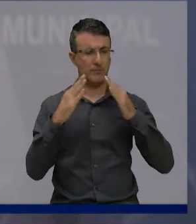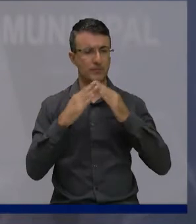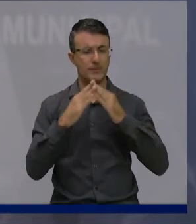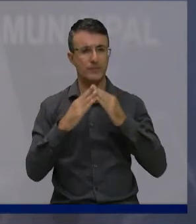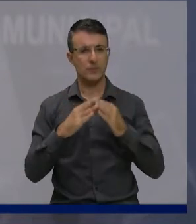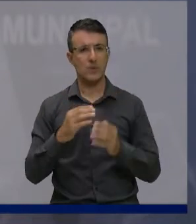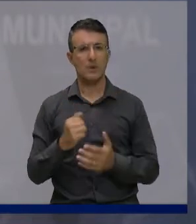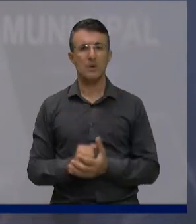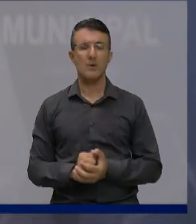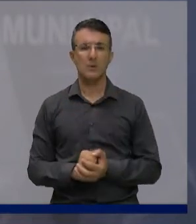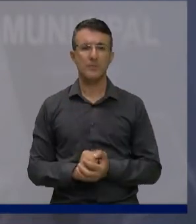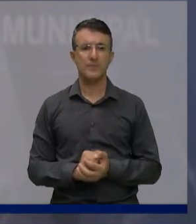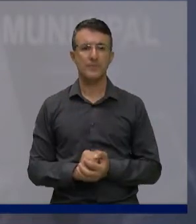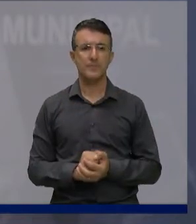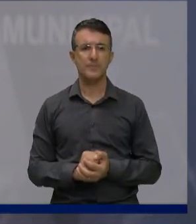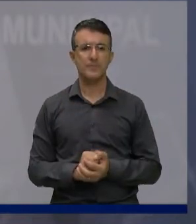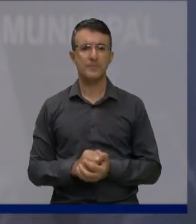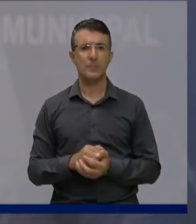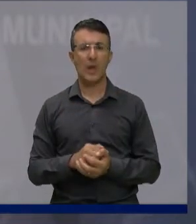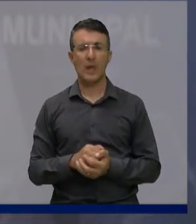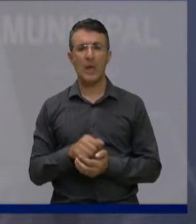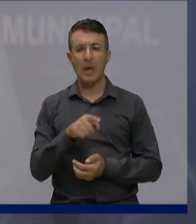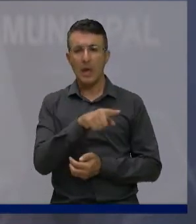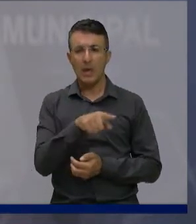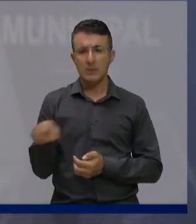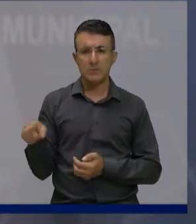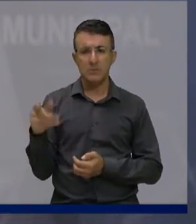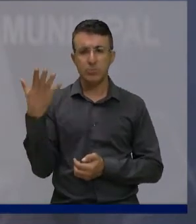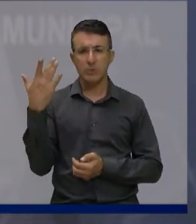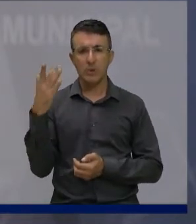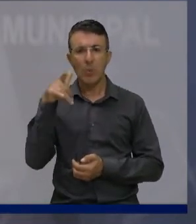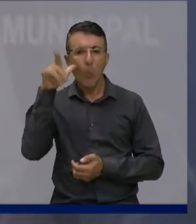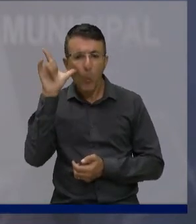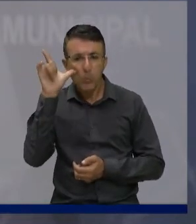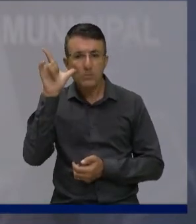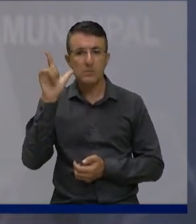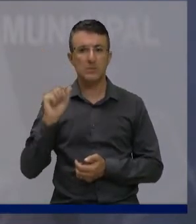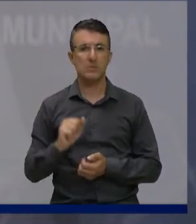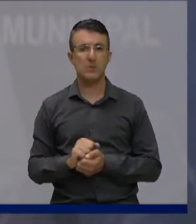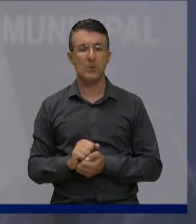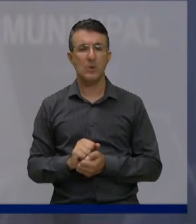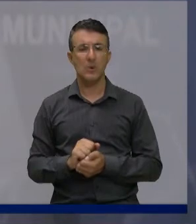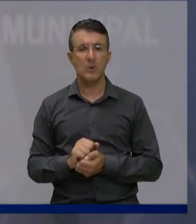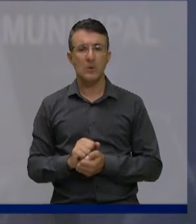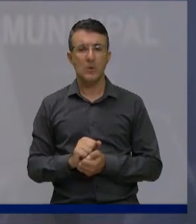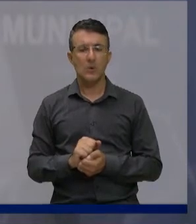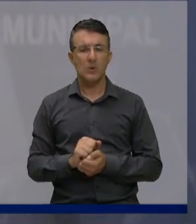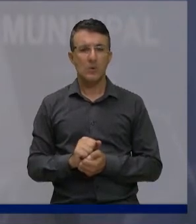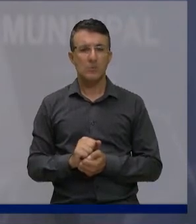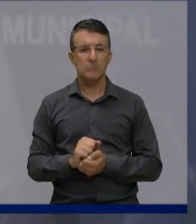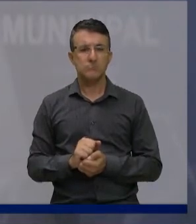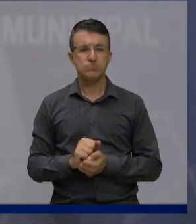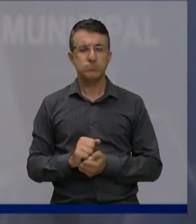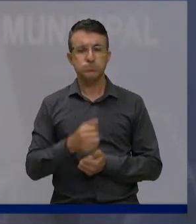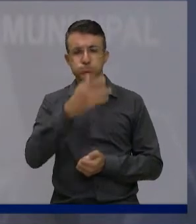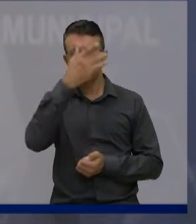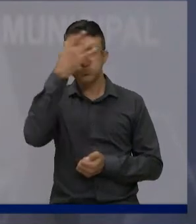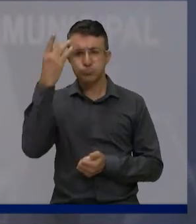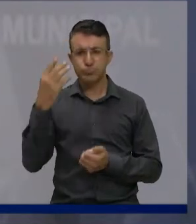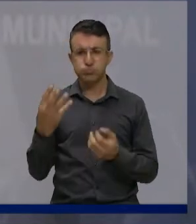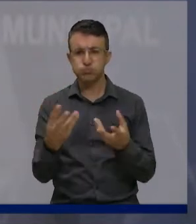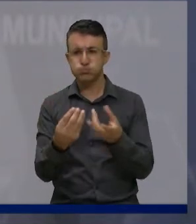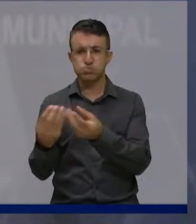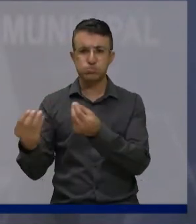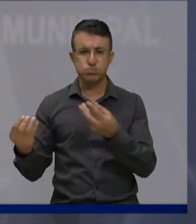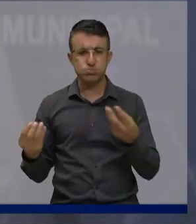gente teve aí essa semana, principalmente ontem, diversas pessoas conversando comigo a respeito de um fato